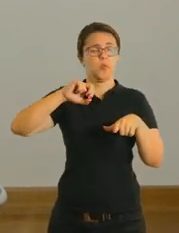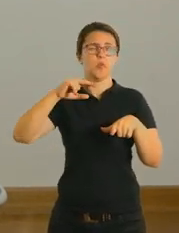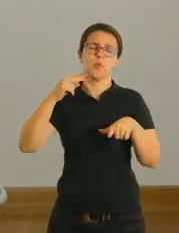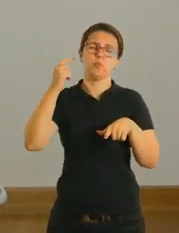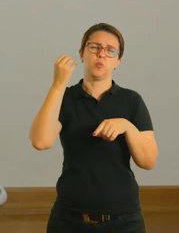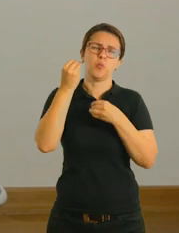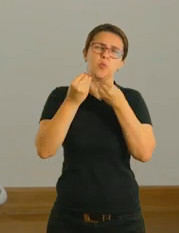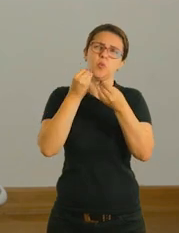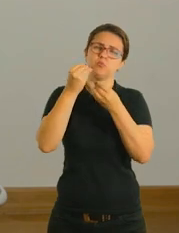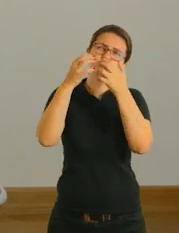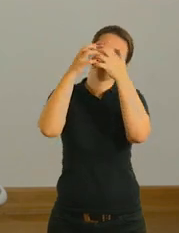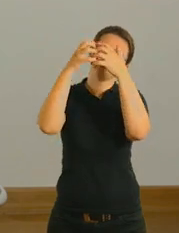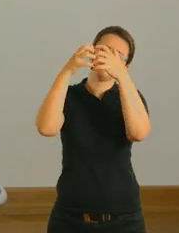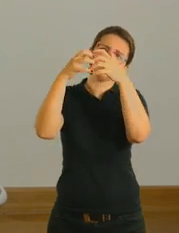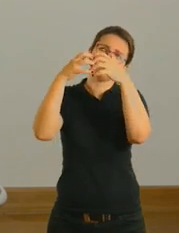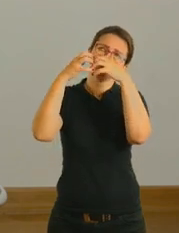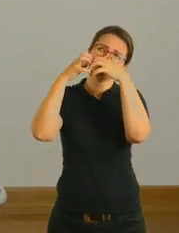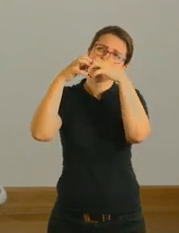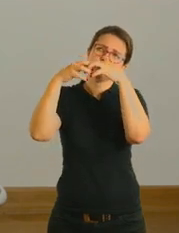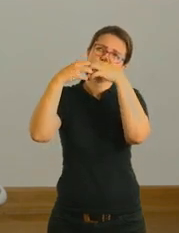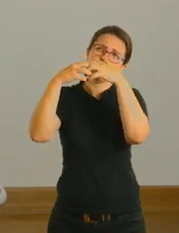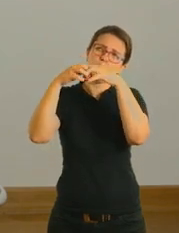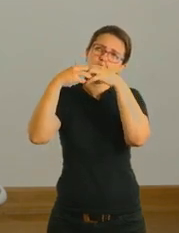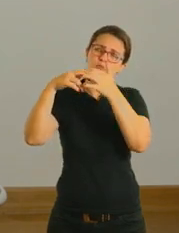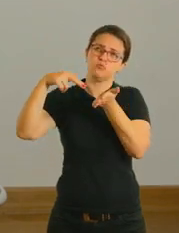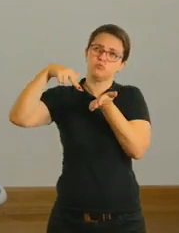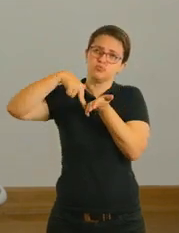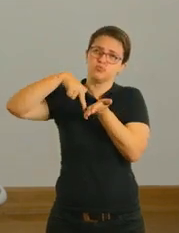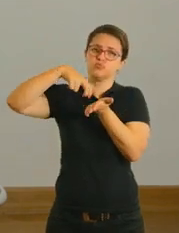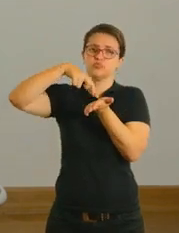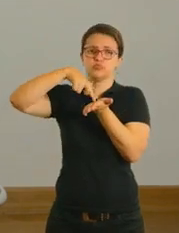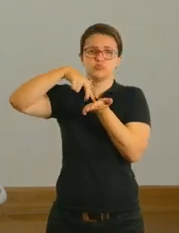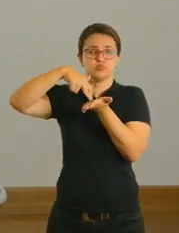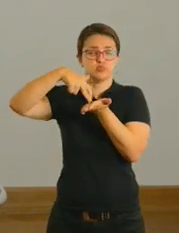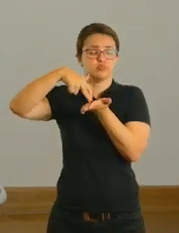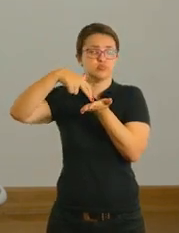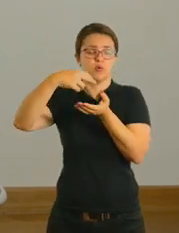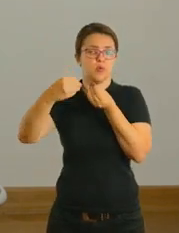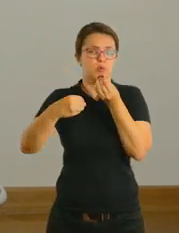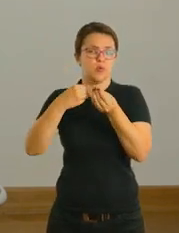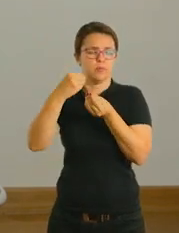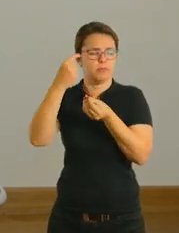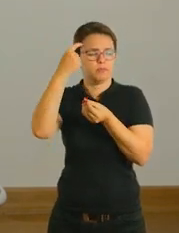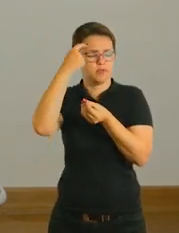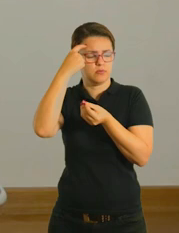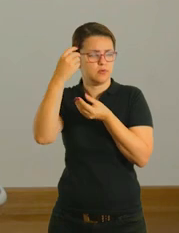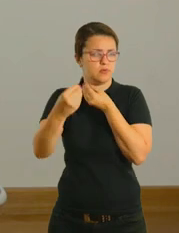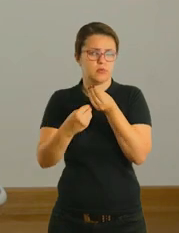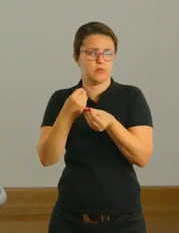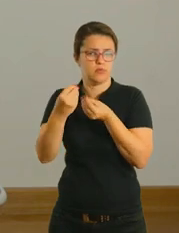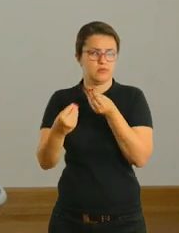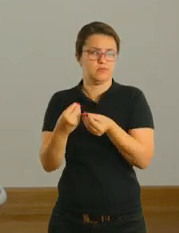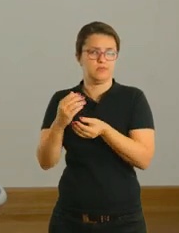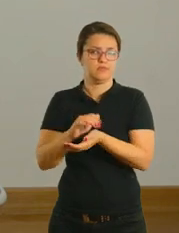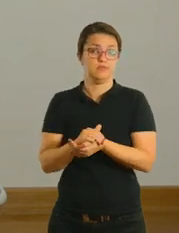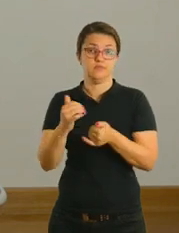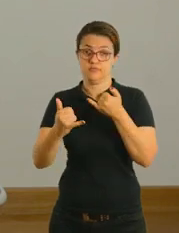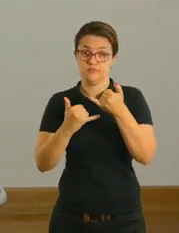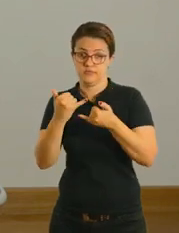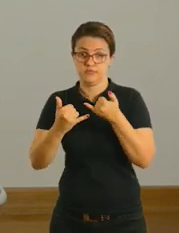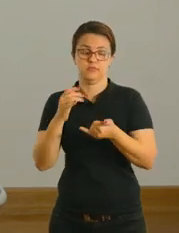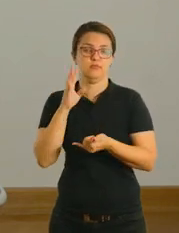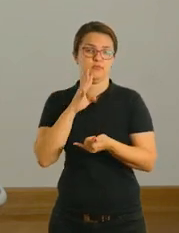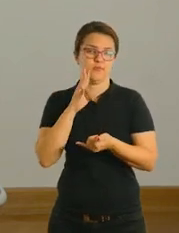memorizar e pensar como é que se pula amarelinha com um, com os dois pés. E fazer isso em pensamento dentro da sua casa. Com